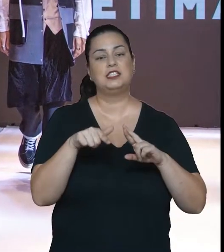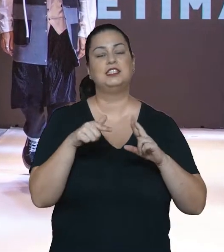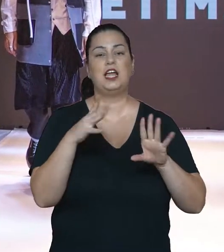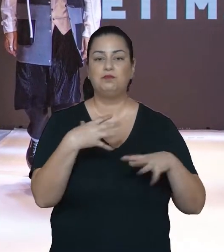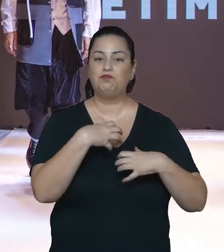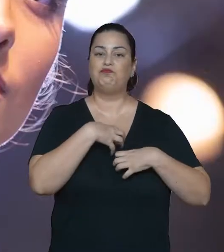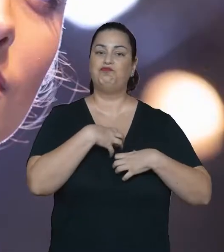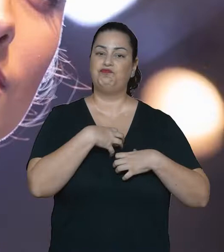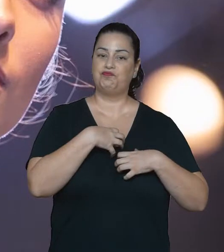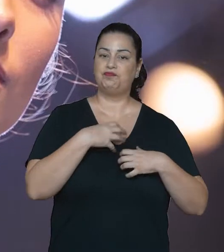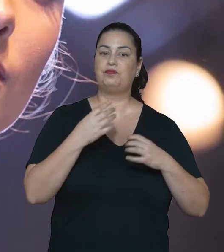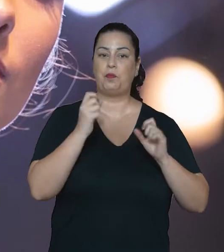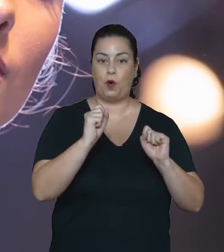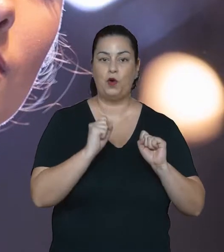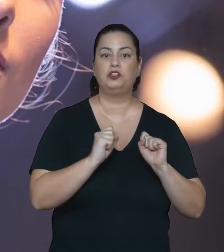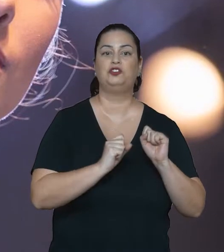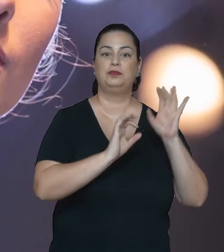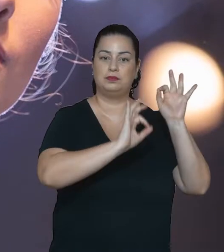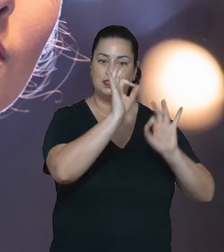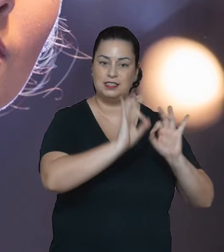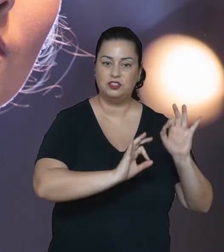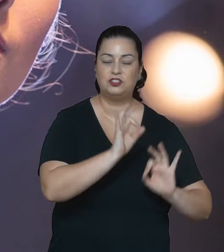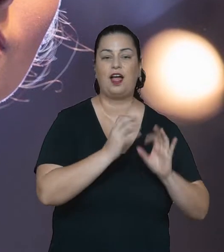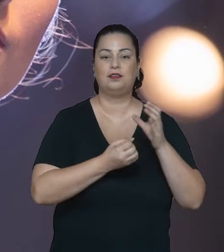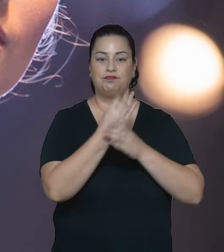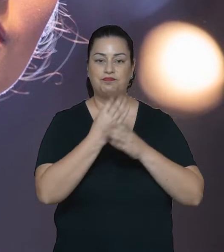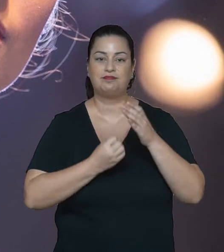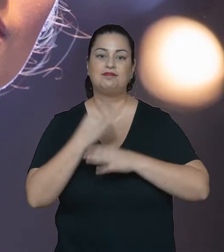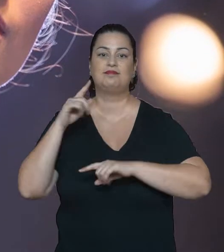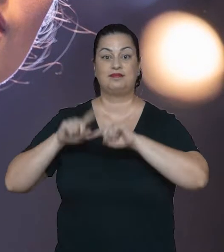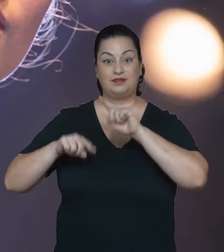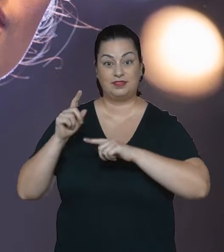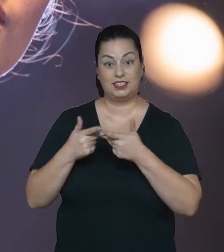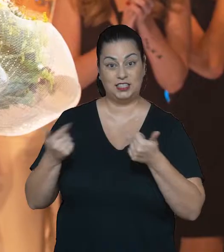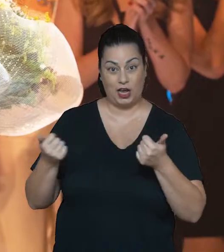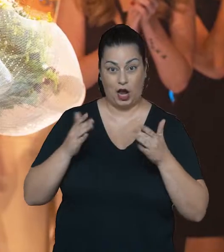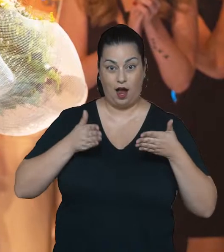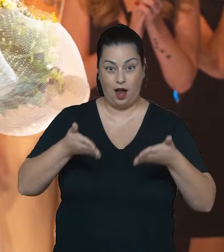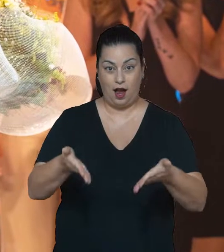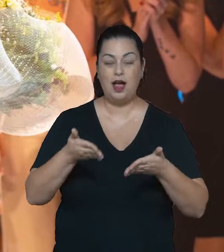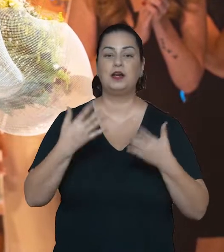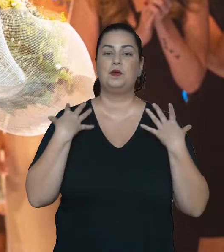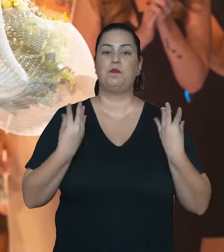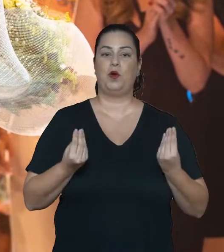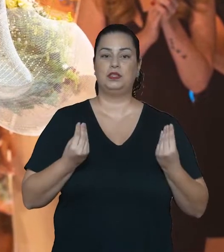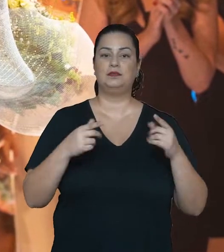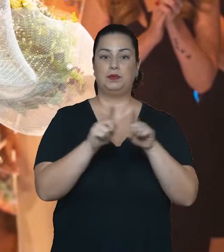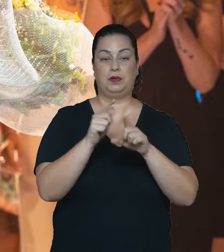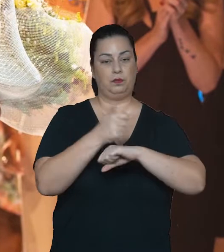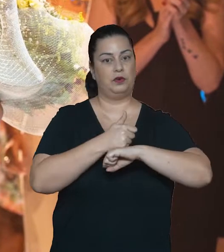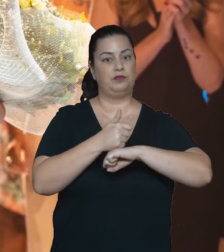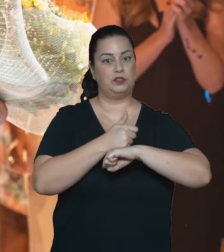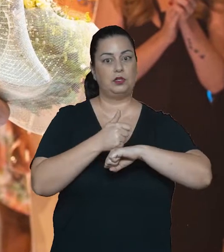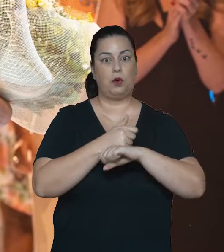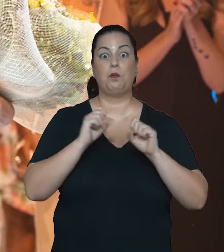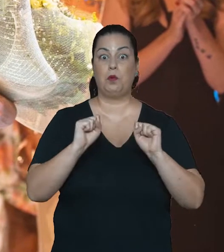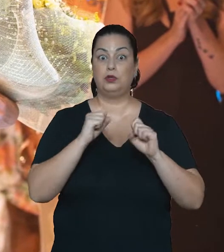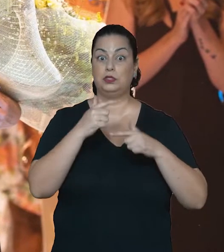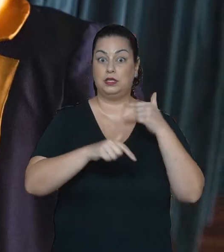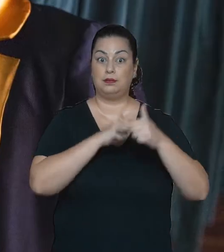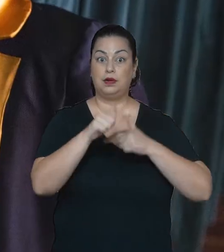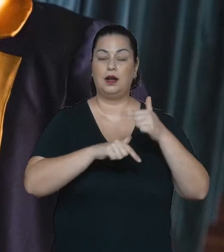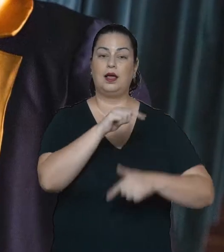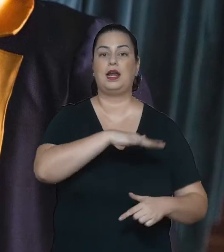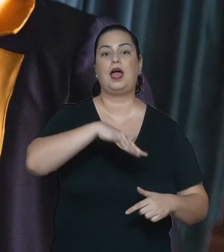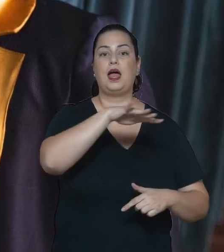que atue com a sua sensibilidade artística para projetar, planejar, desenvolver ideias e produtos de moda. Além